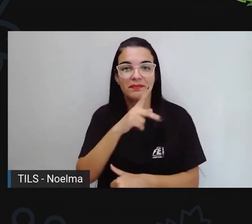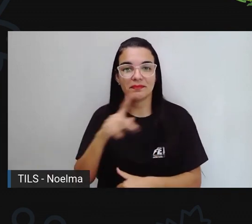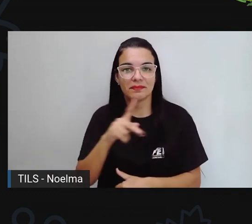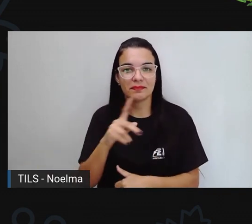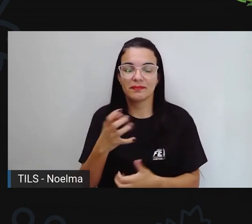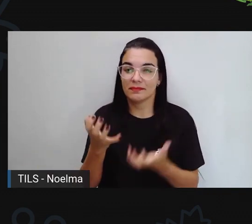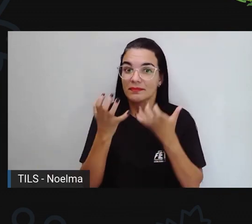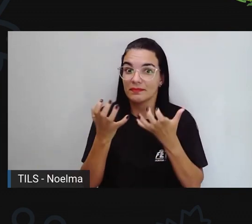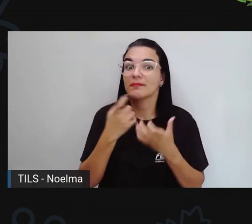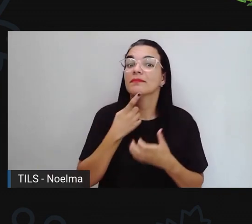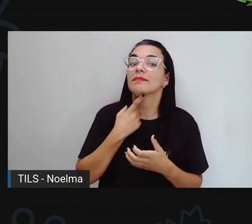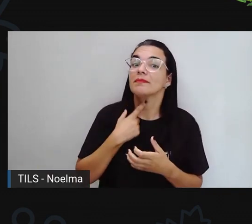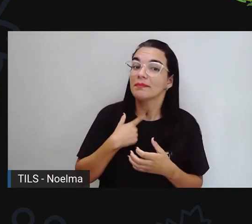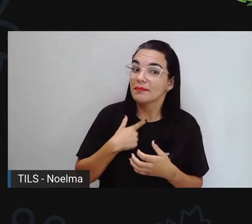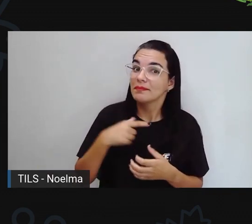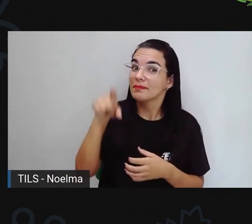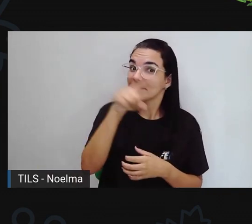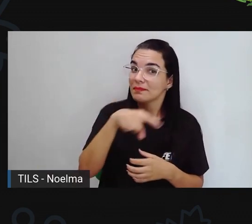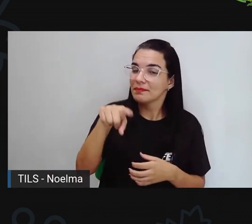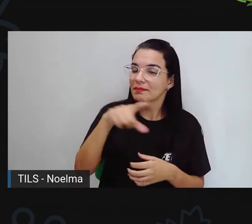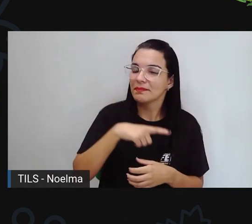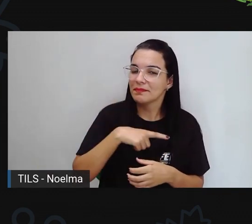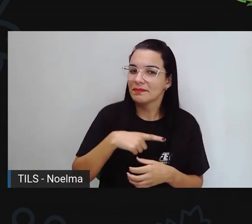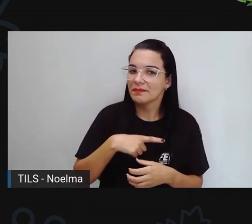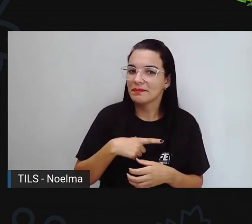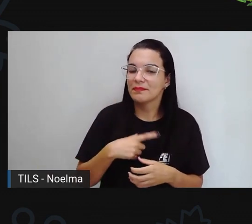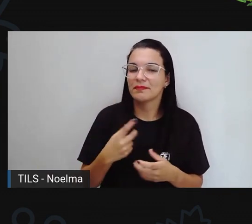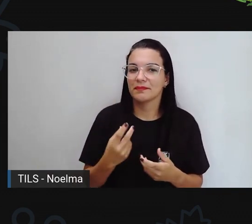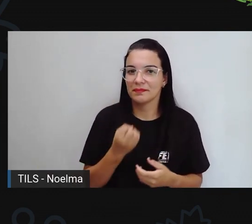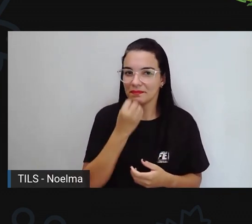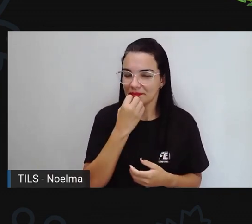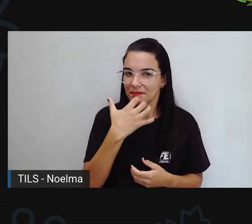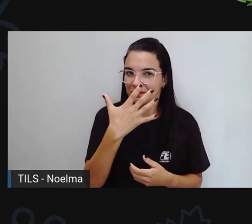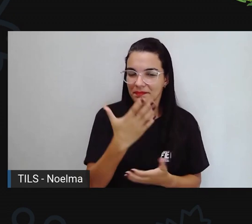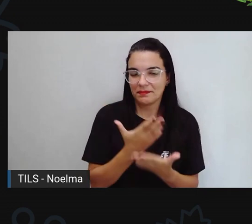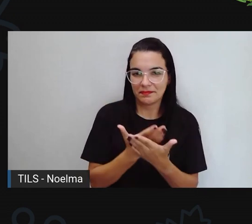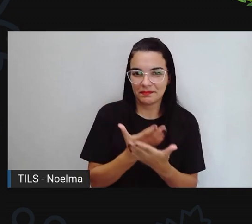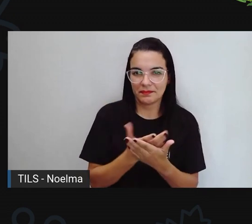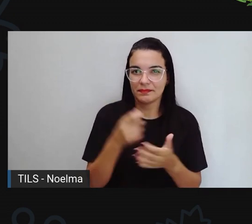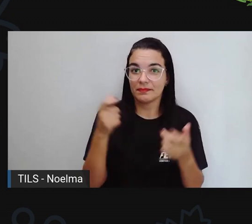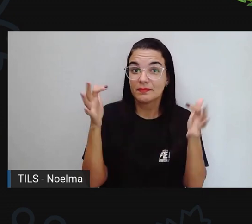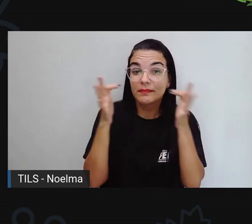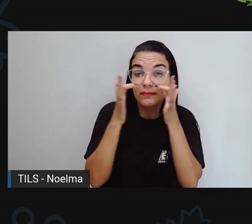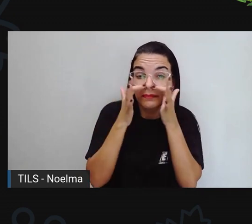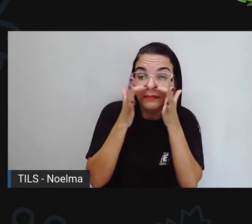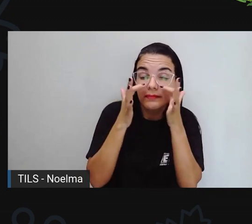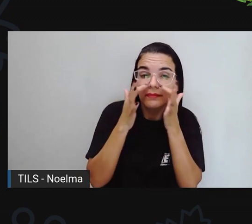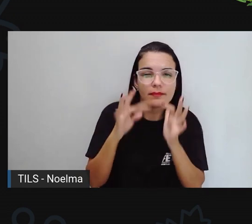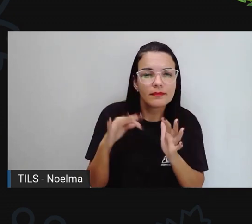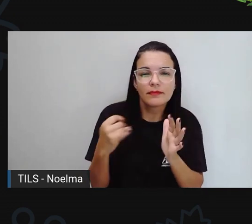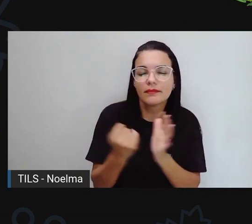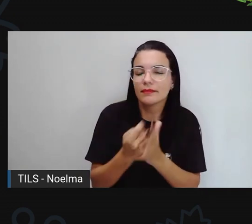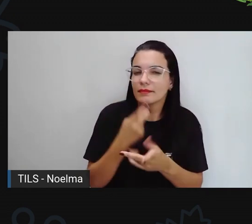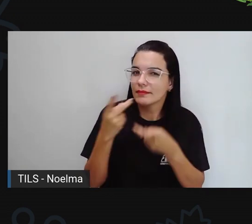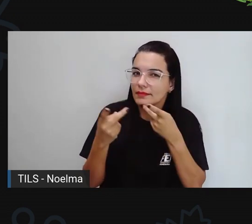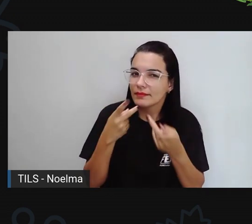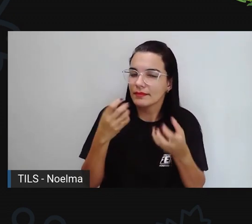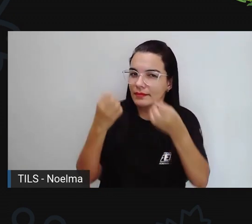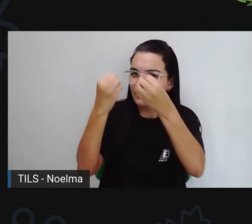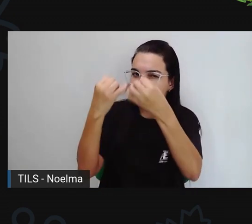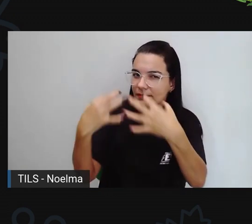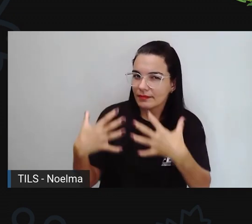seja em um momento bem produtivo, tá bom? Então prestem bem atenção em tudo que a Pró vai falar, em tudo que a Pró vai